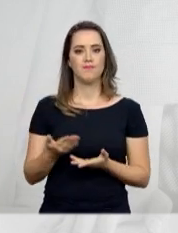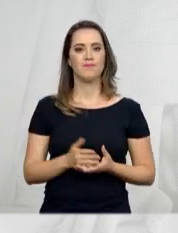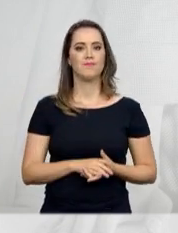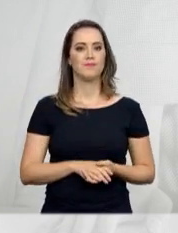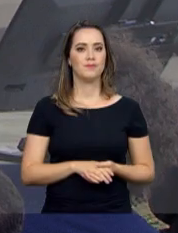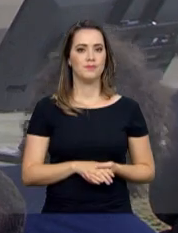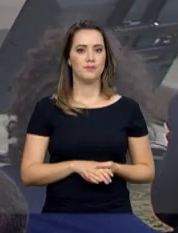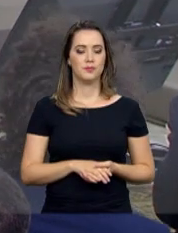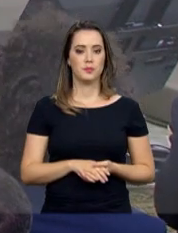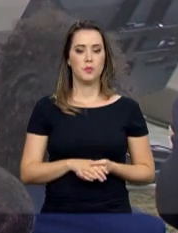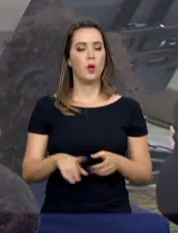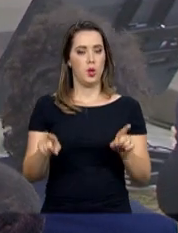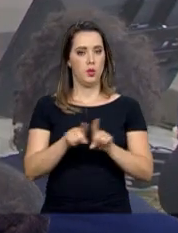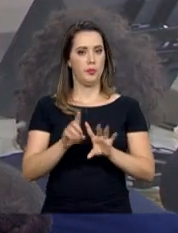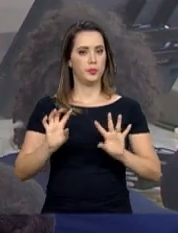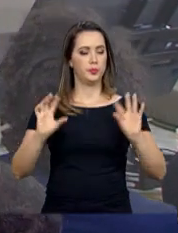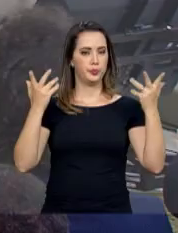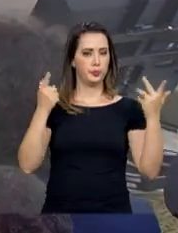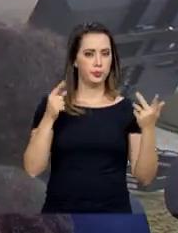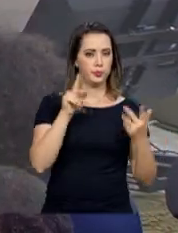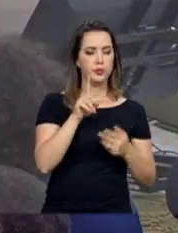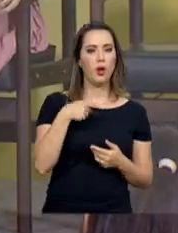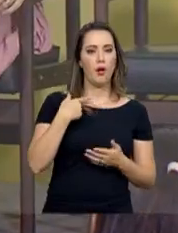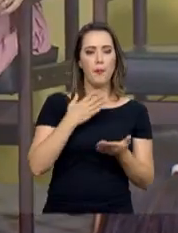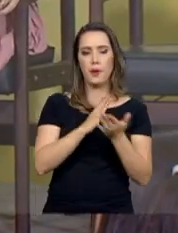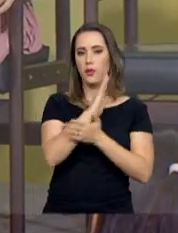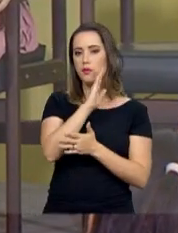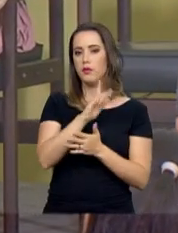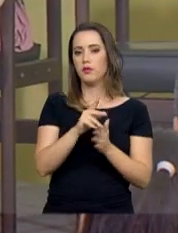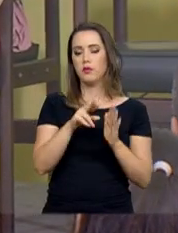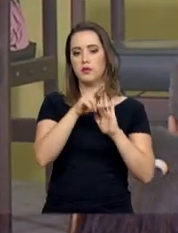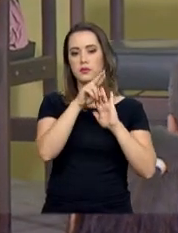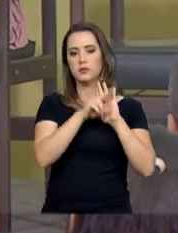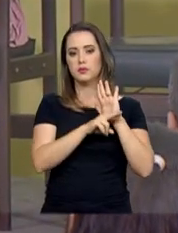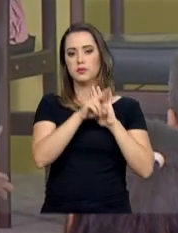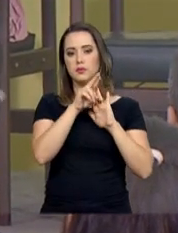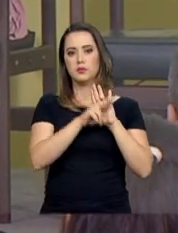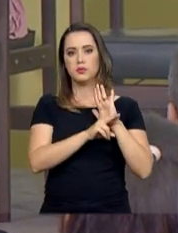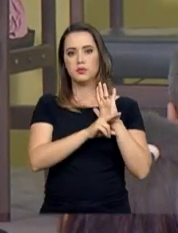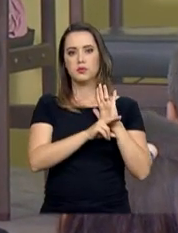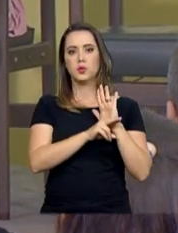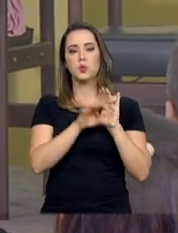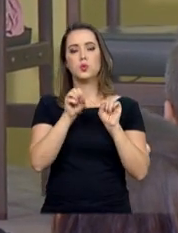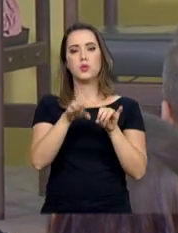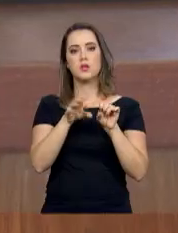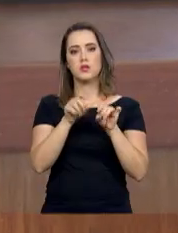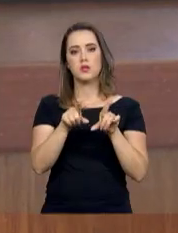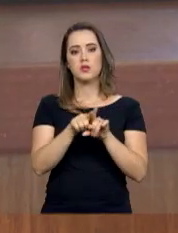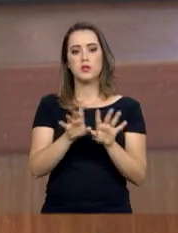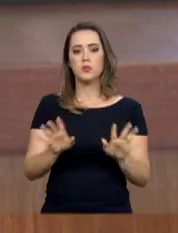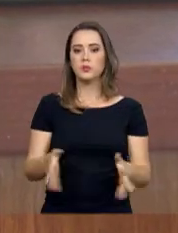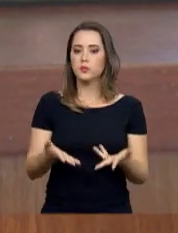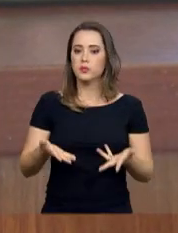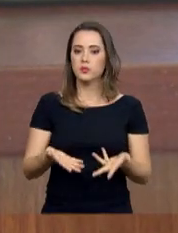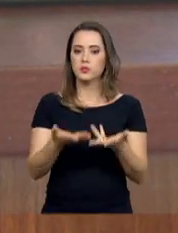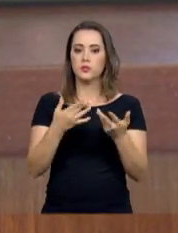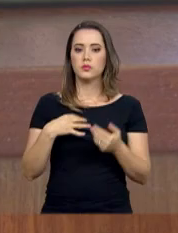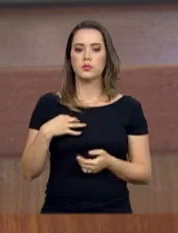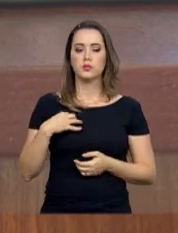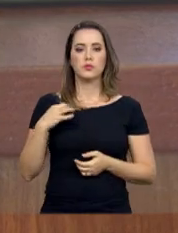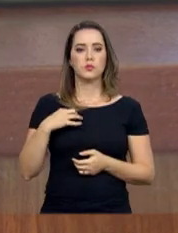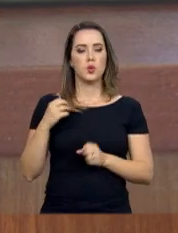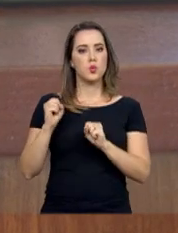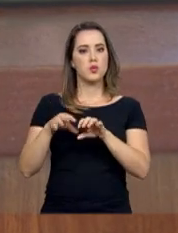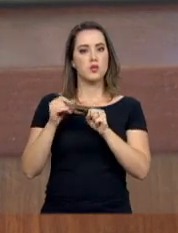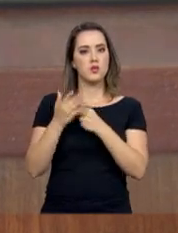Voluntariado. Também durante a cerimônia, foi homologada a resolução do Conselho Nacional de Educação, que estimula o voluntariado